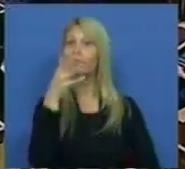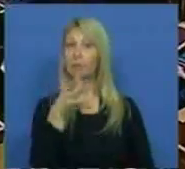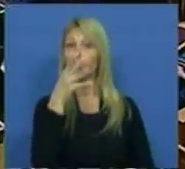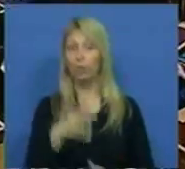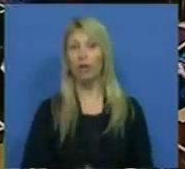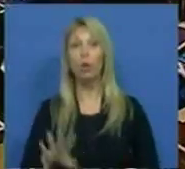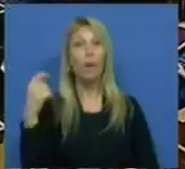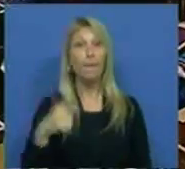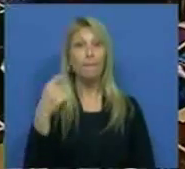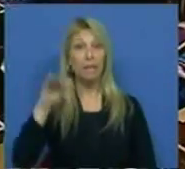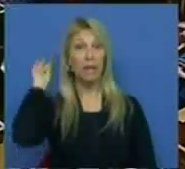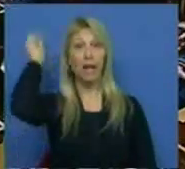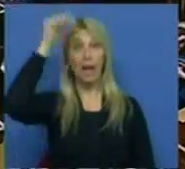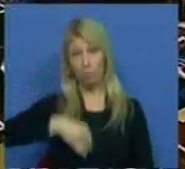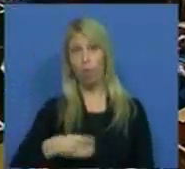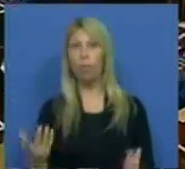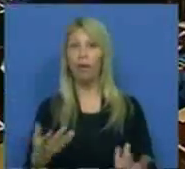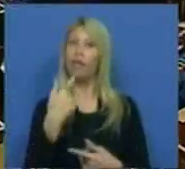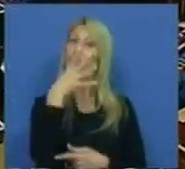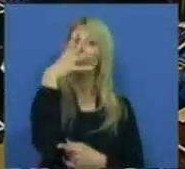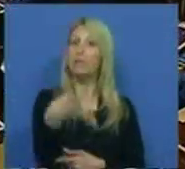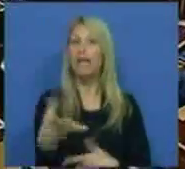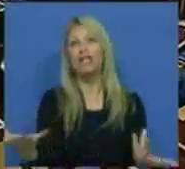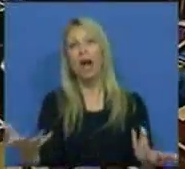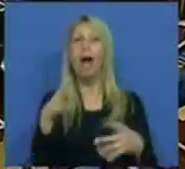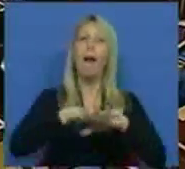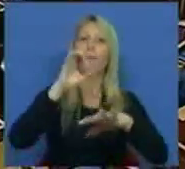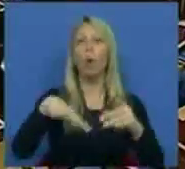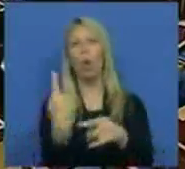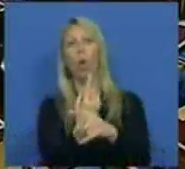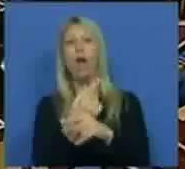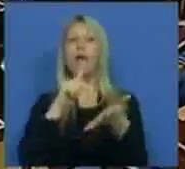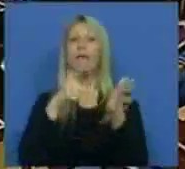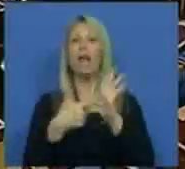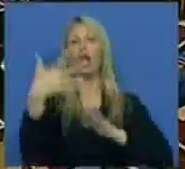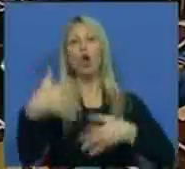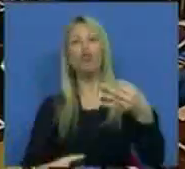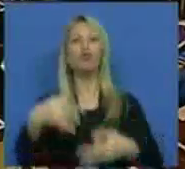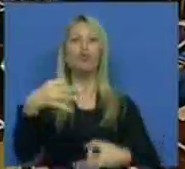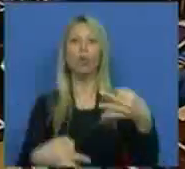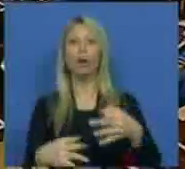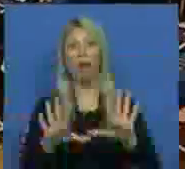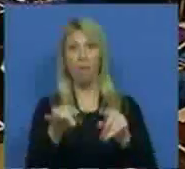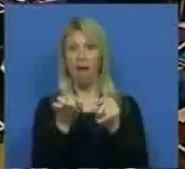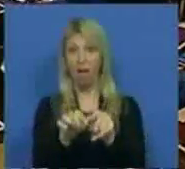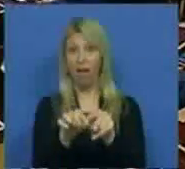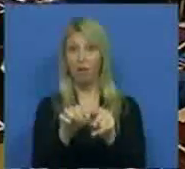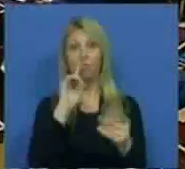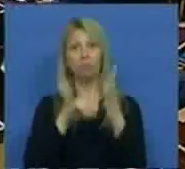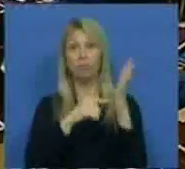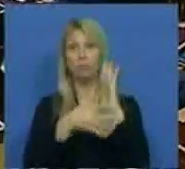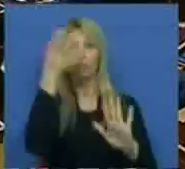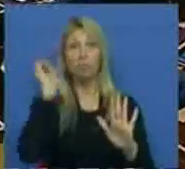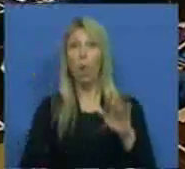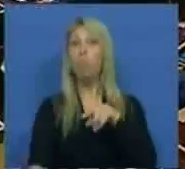O Presidente da República invoca argumentos de natureza técnico-jurídica, mas este é um veto político e é um